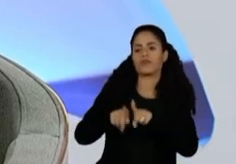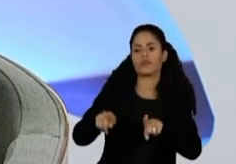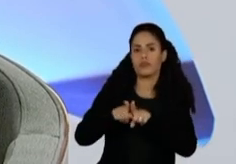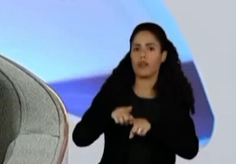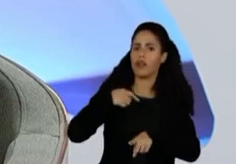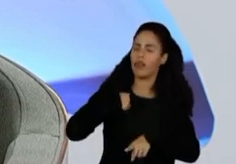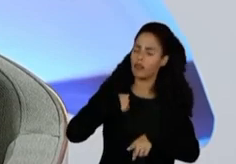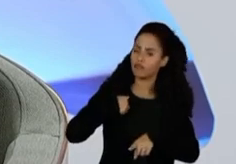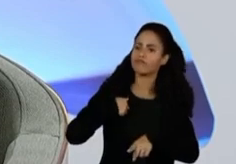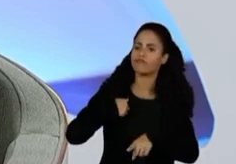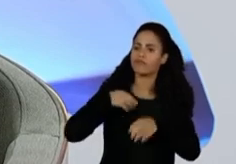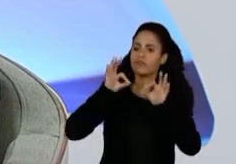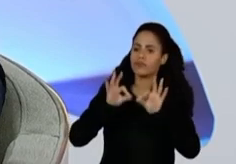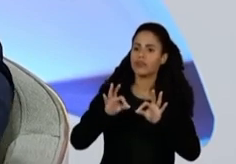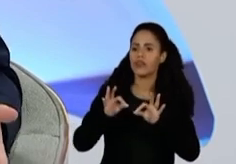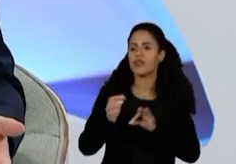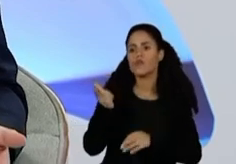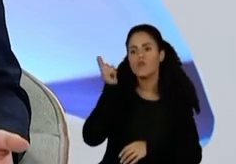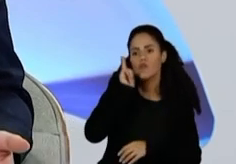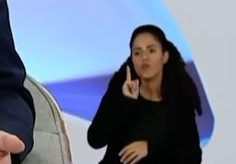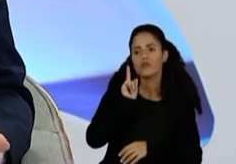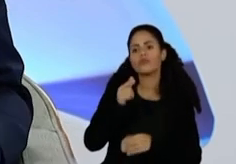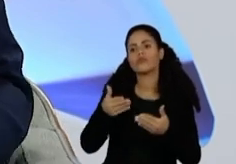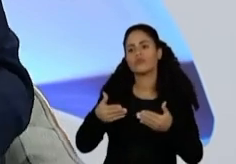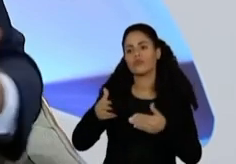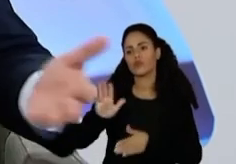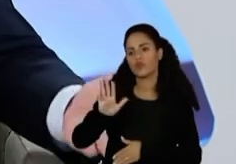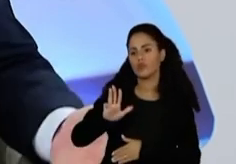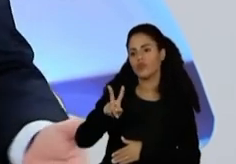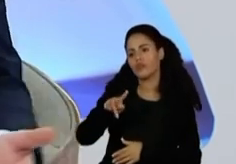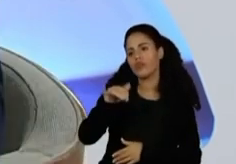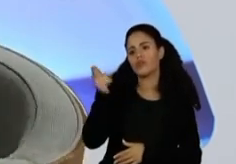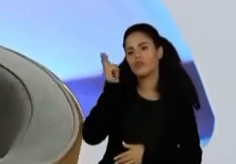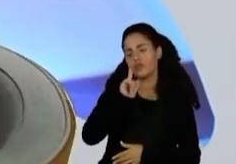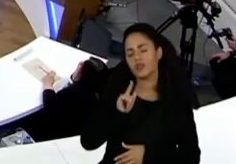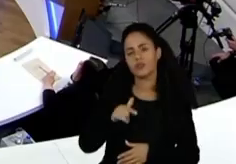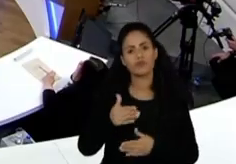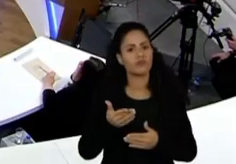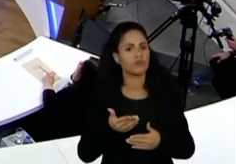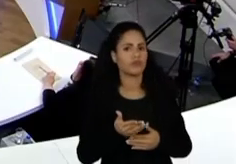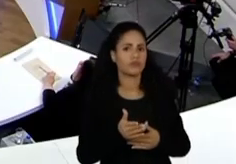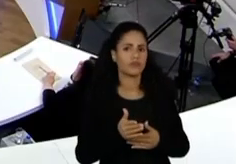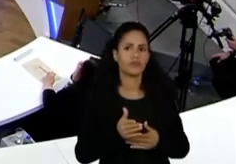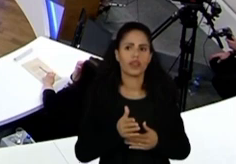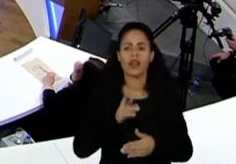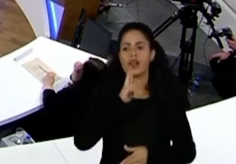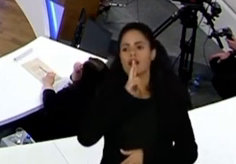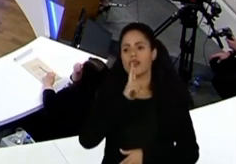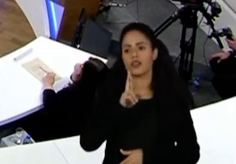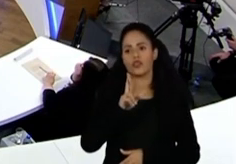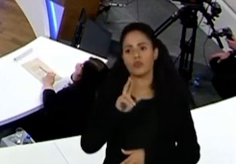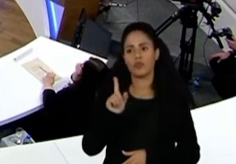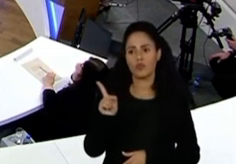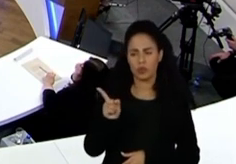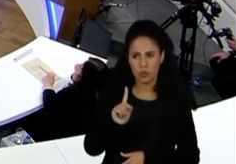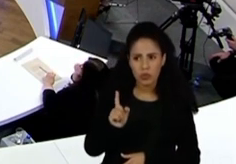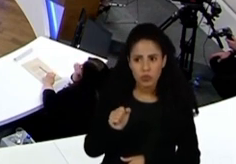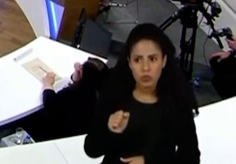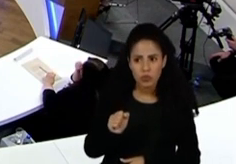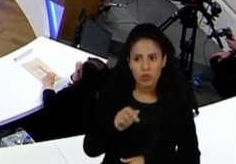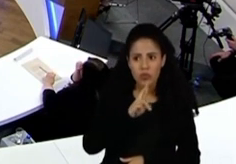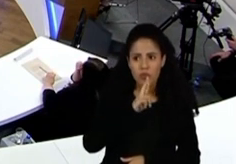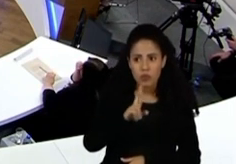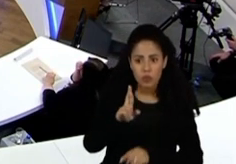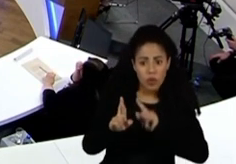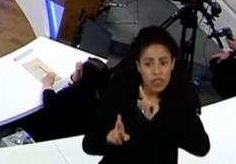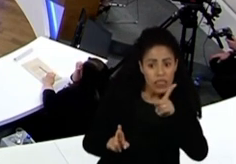E é o partido quem vai decidir isso. E o presidente Lula, evidentemente, foi um grande administrador do processo. Então, não é um não. Não foi um não. Isso não foi um não, Não,